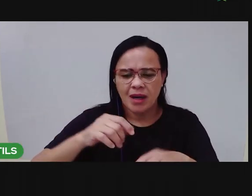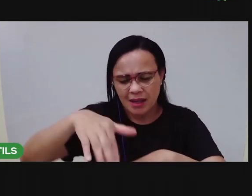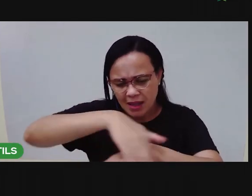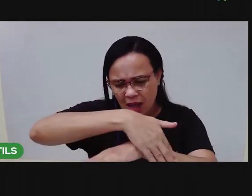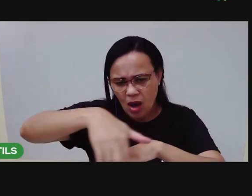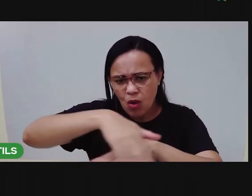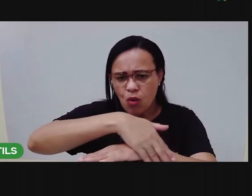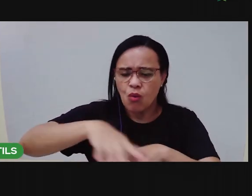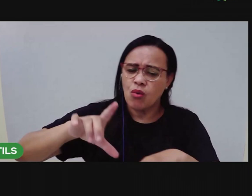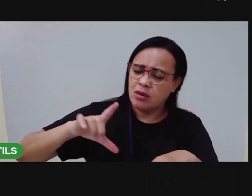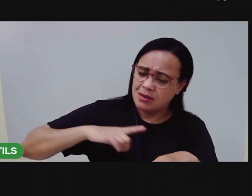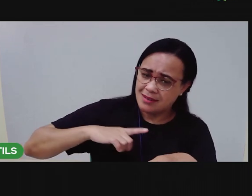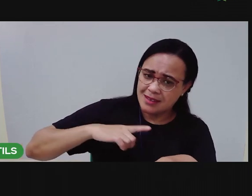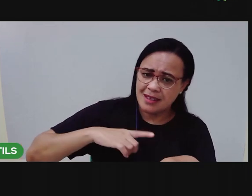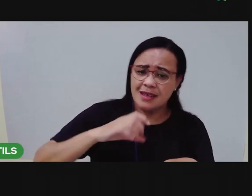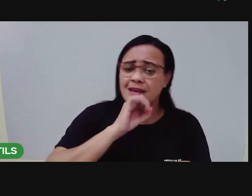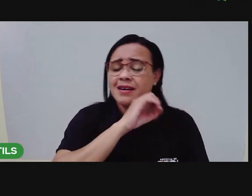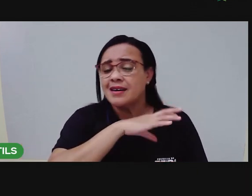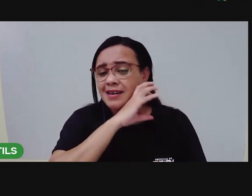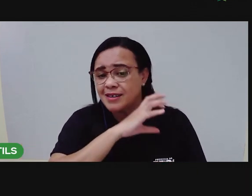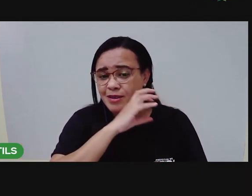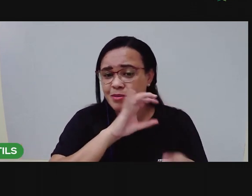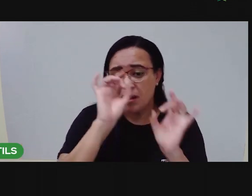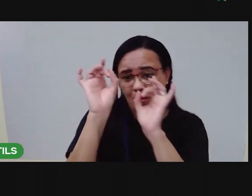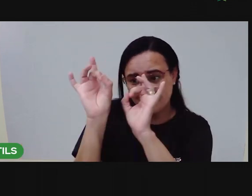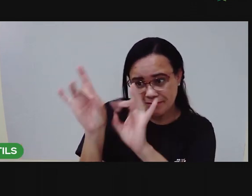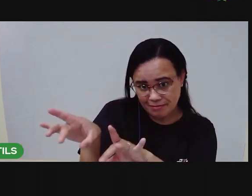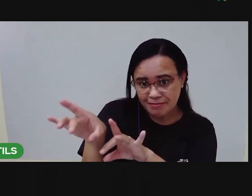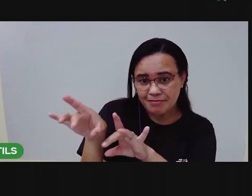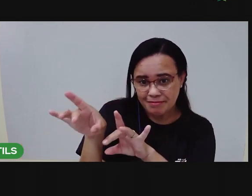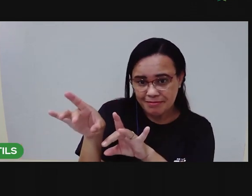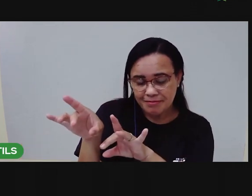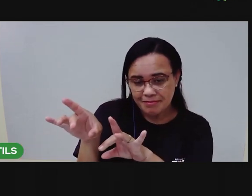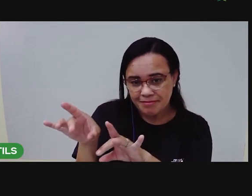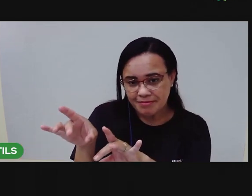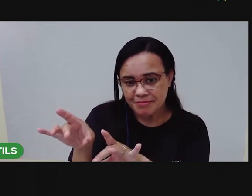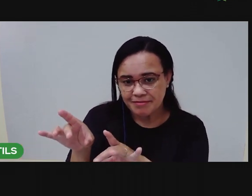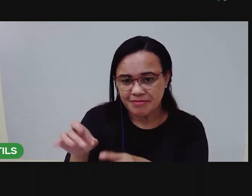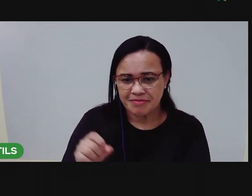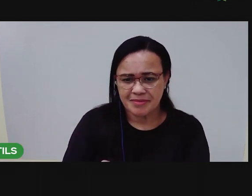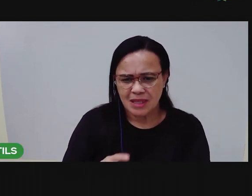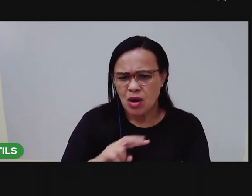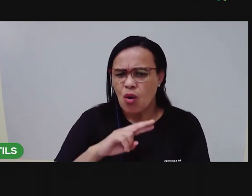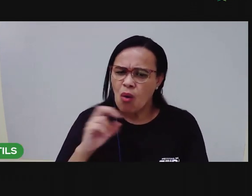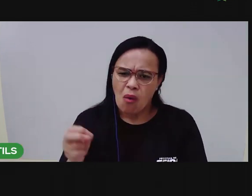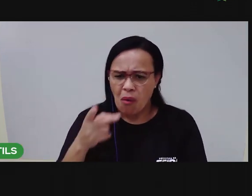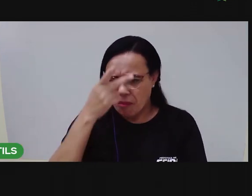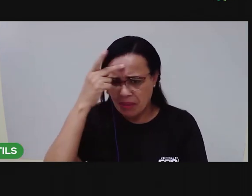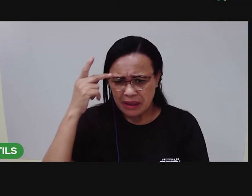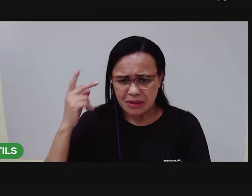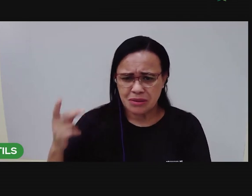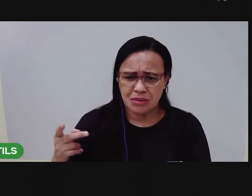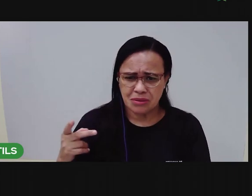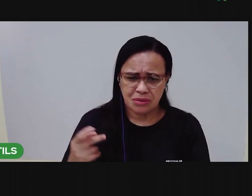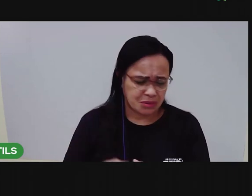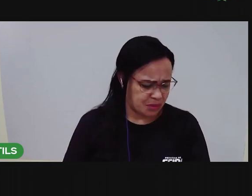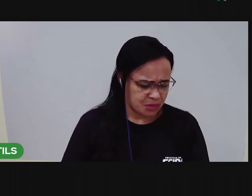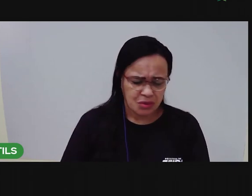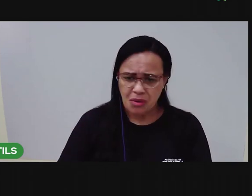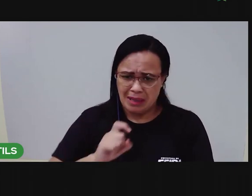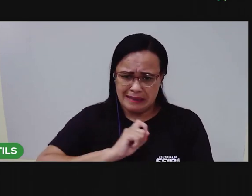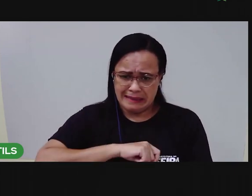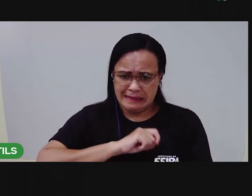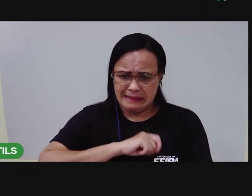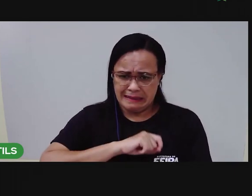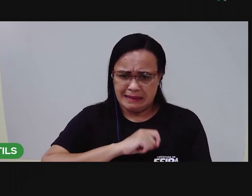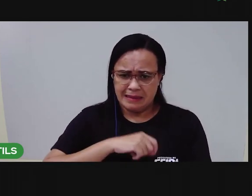rua, no seu bairro, tem alguns animais de maltratados que estão na rua, abandonados. E aí